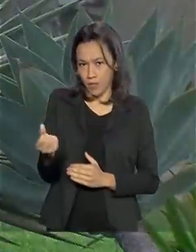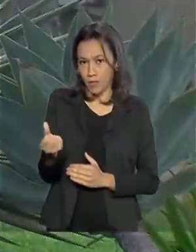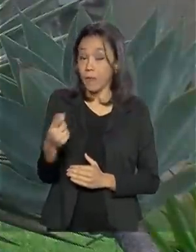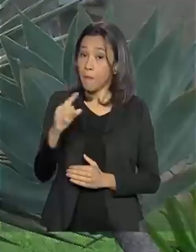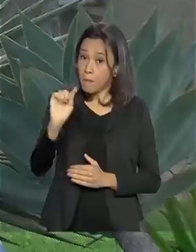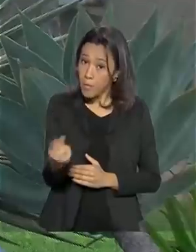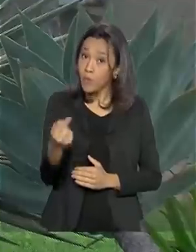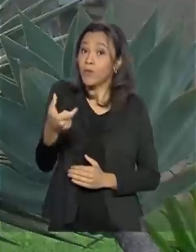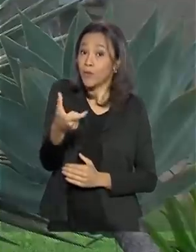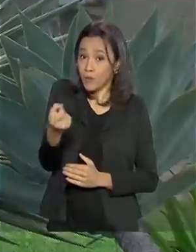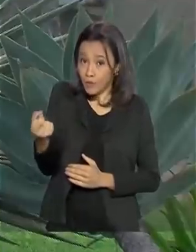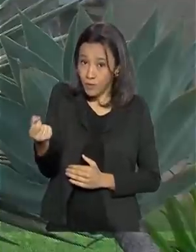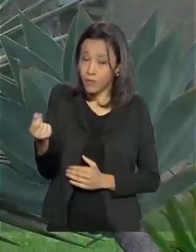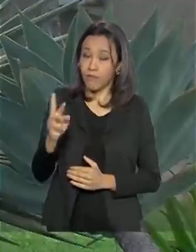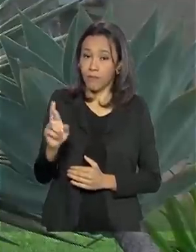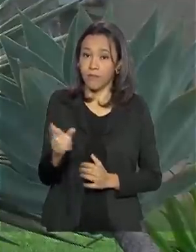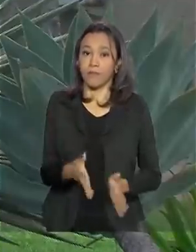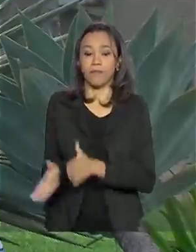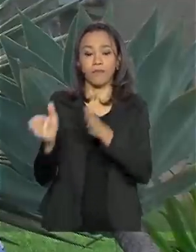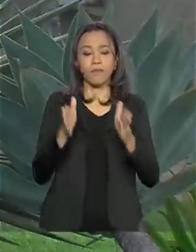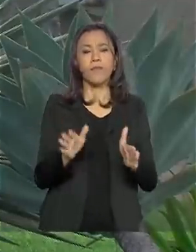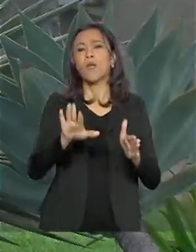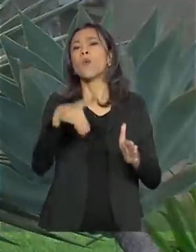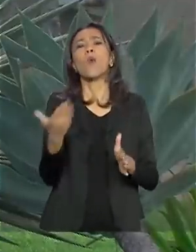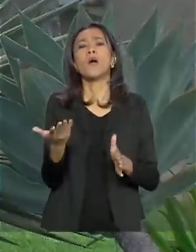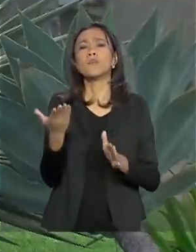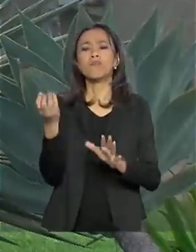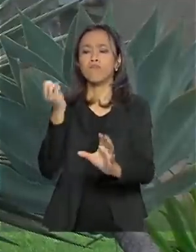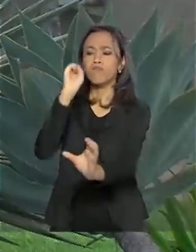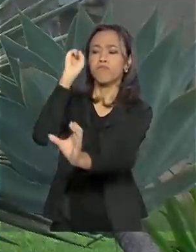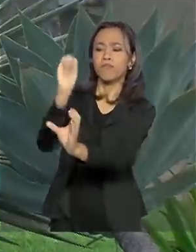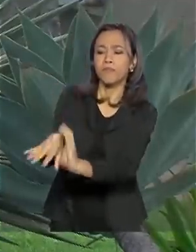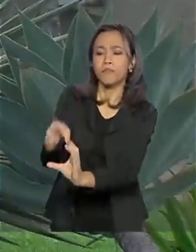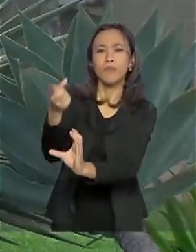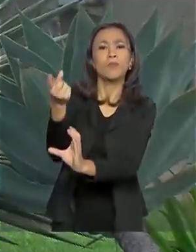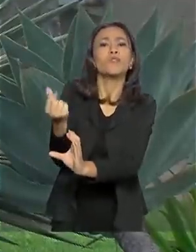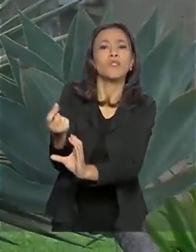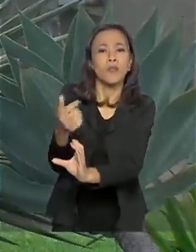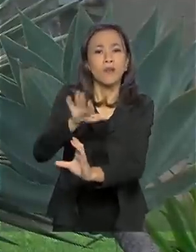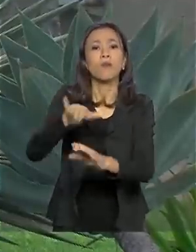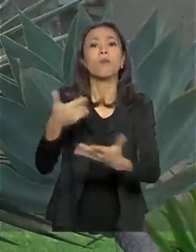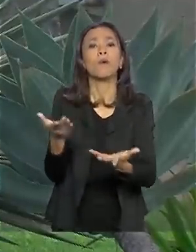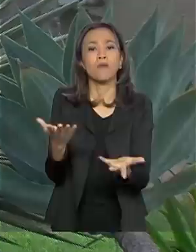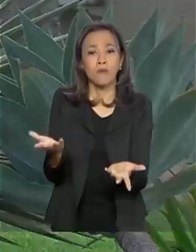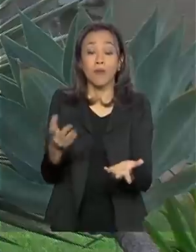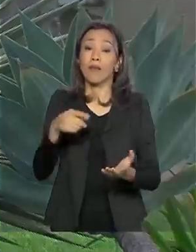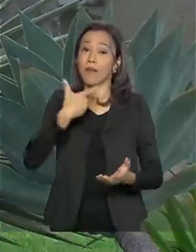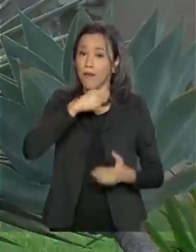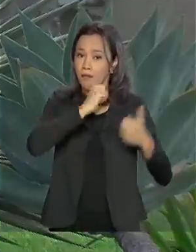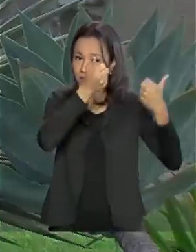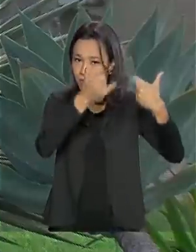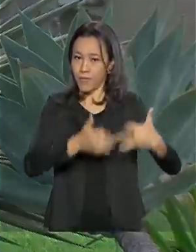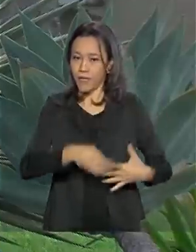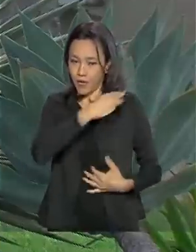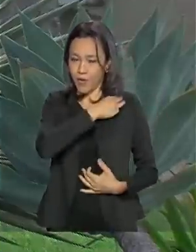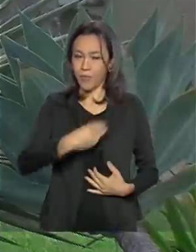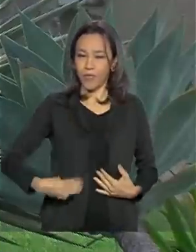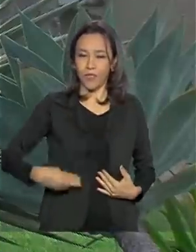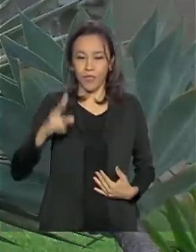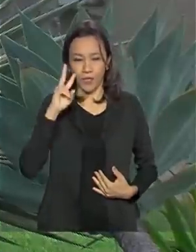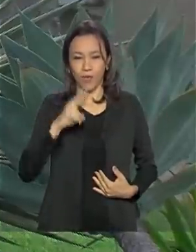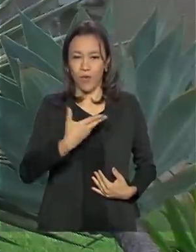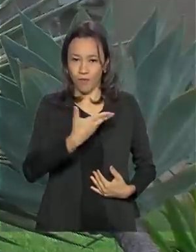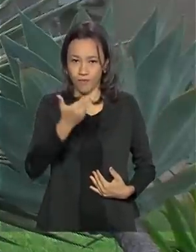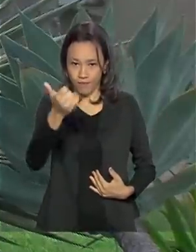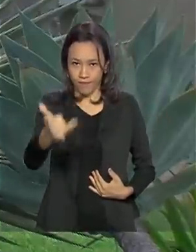E sobre quando o benefício deve cair na conta dos trabalhadores, quem explica é o ministro-chefe da Casa Civil, Walter Braga Neto. Confira aí